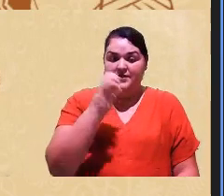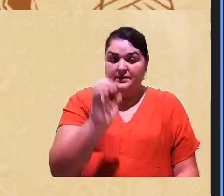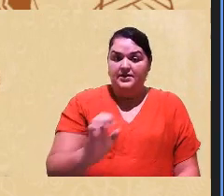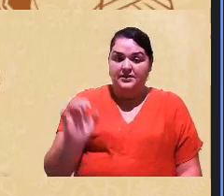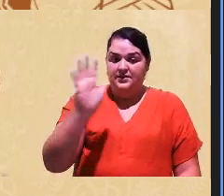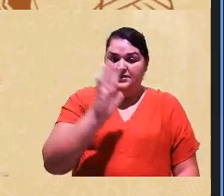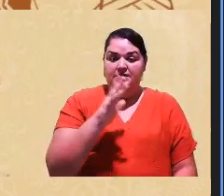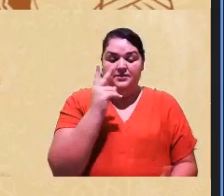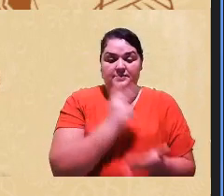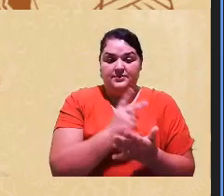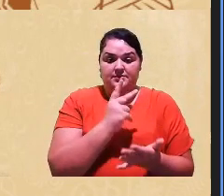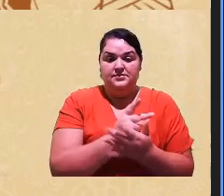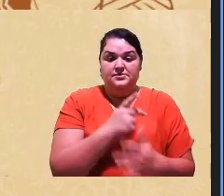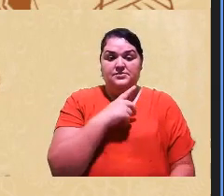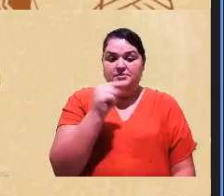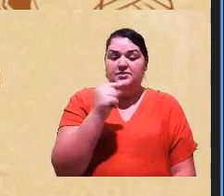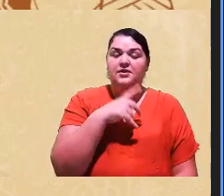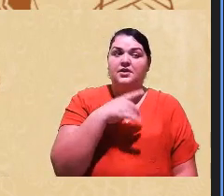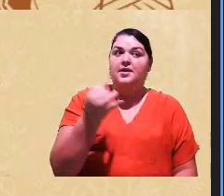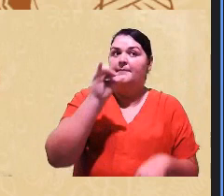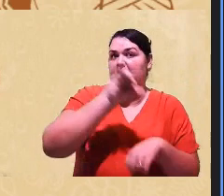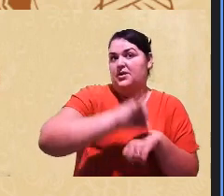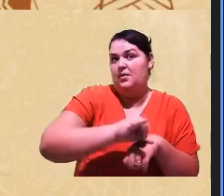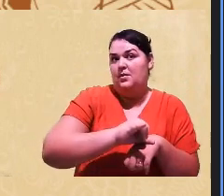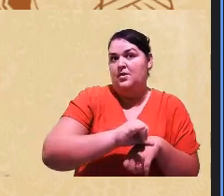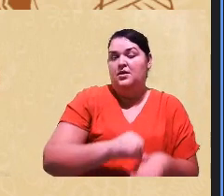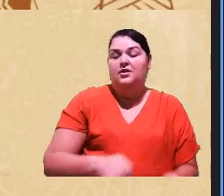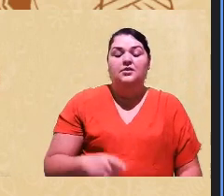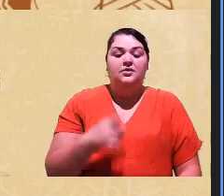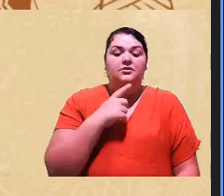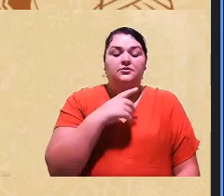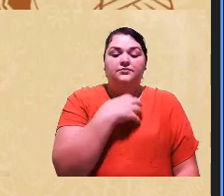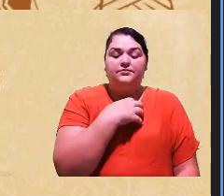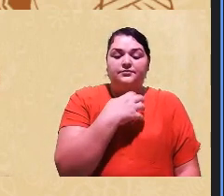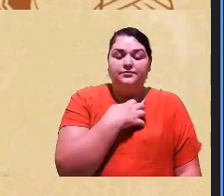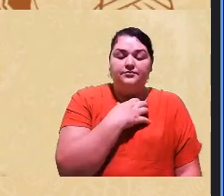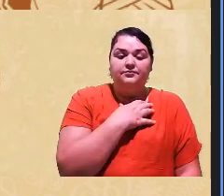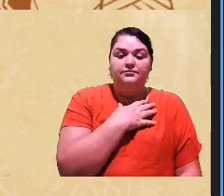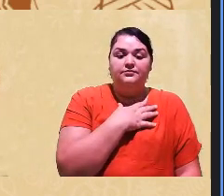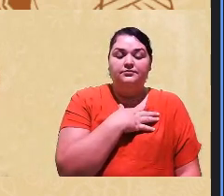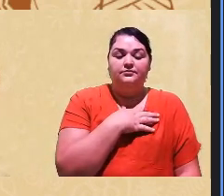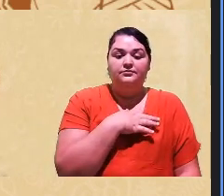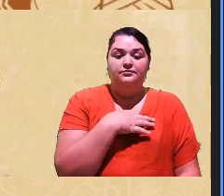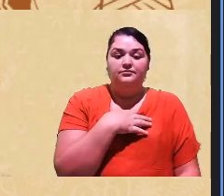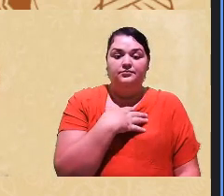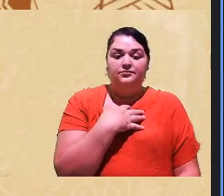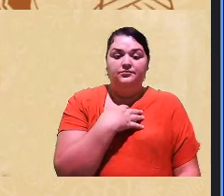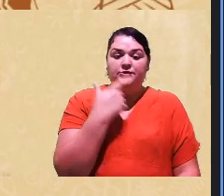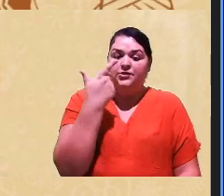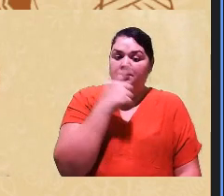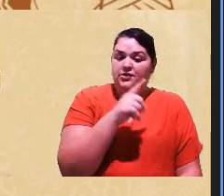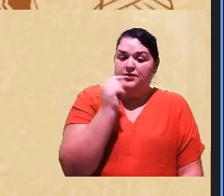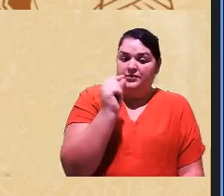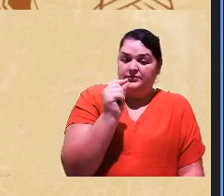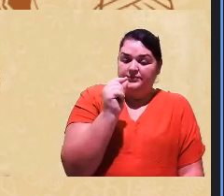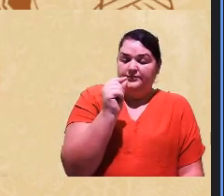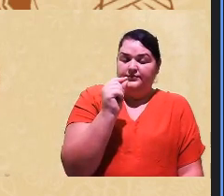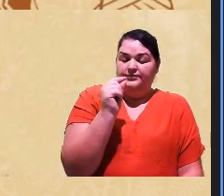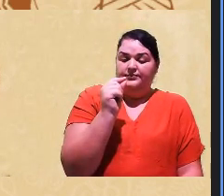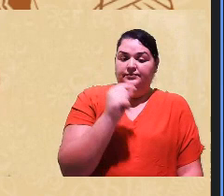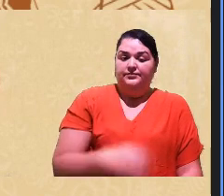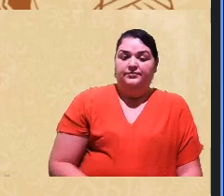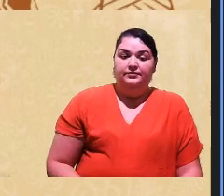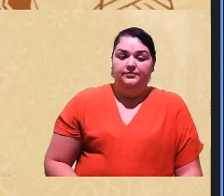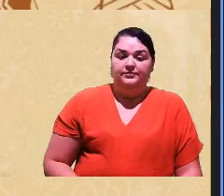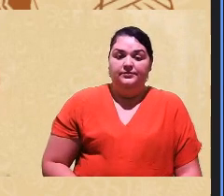dificuldade na capital a gente tem uma situação em que a gente consegue a questão do